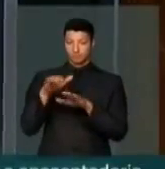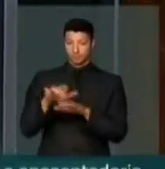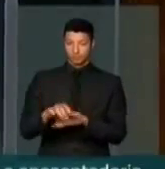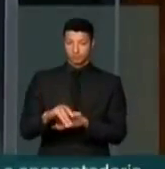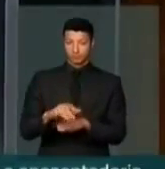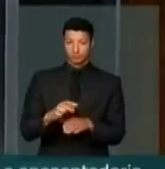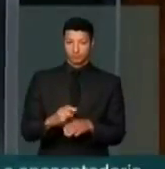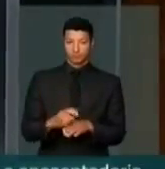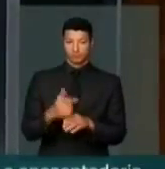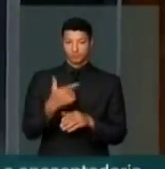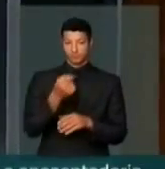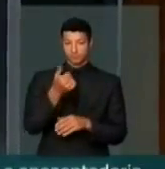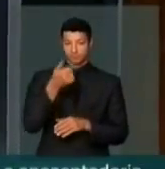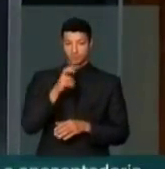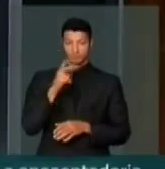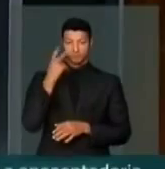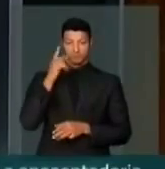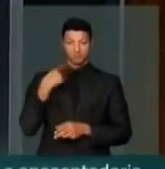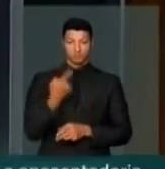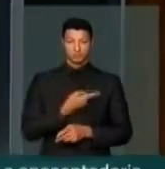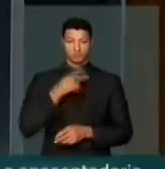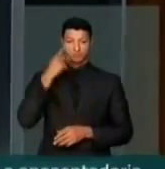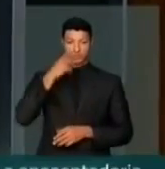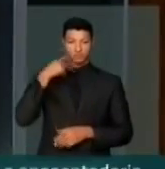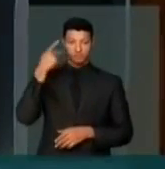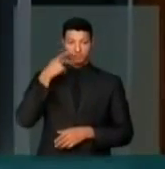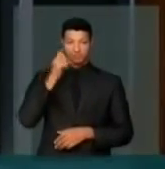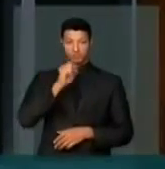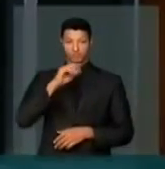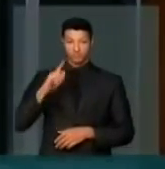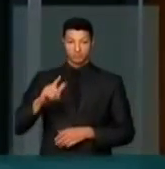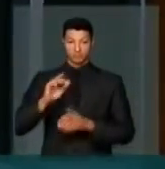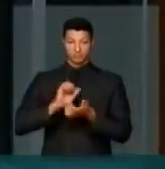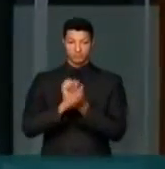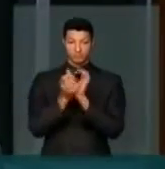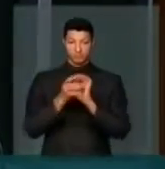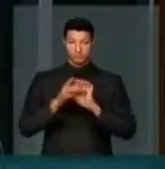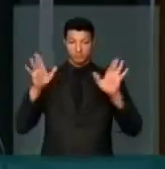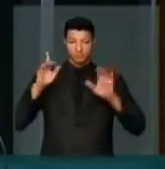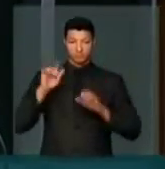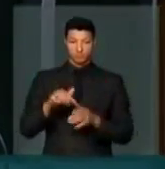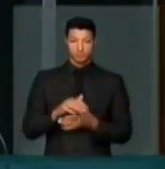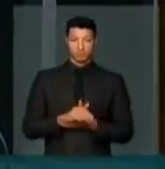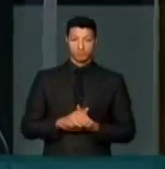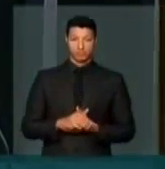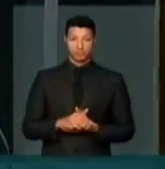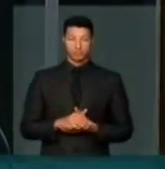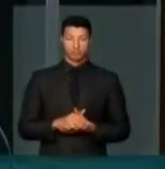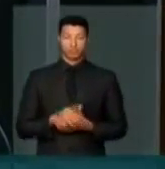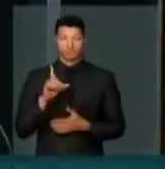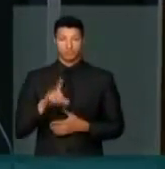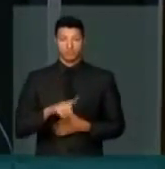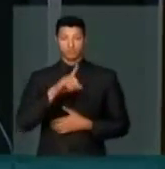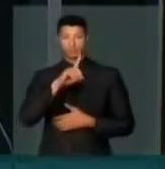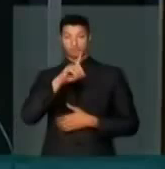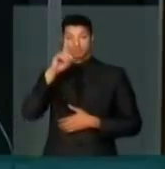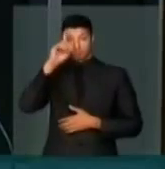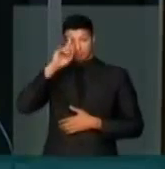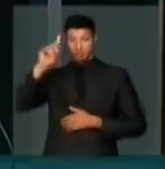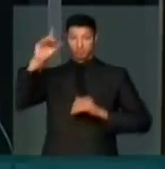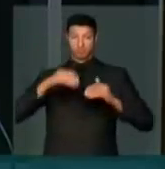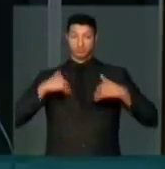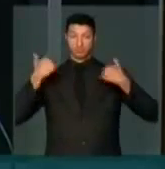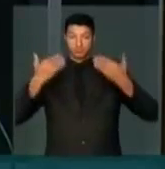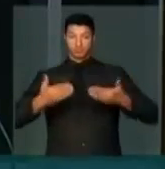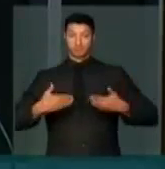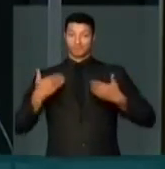de 2015, para nós, do Partido Socialismo e Liberdade, é um dia de muita alegria. Ele